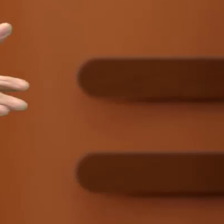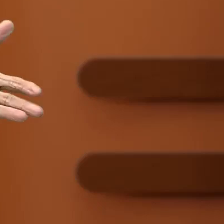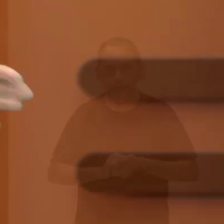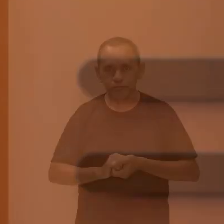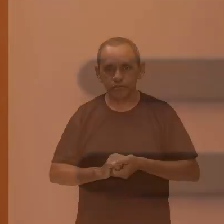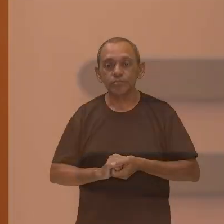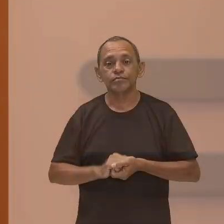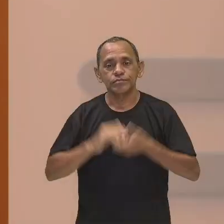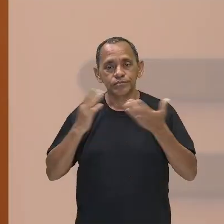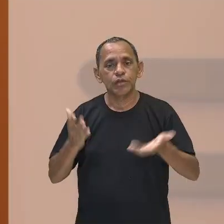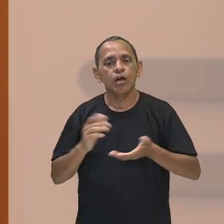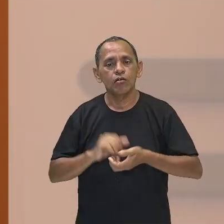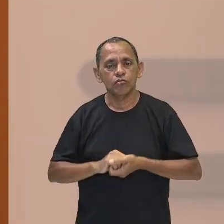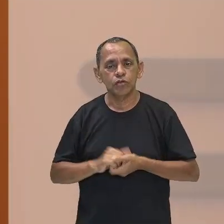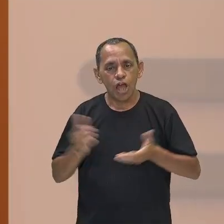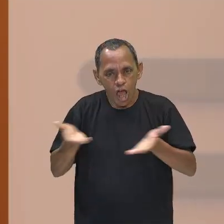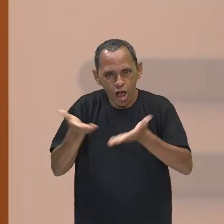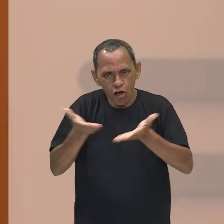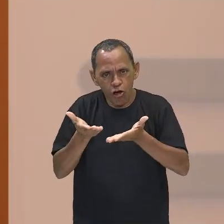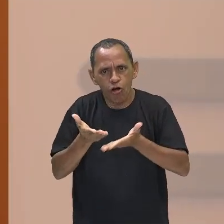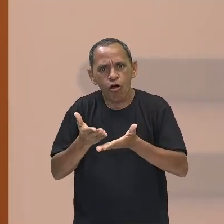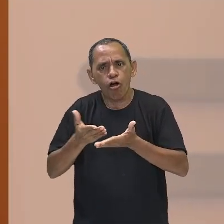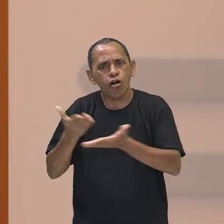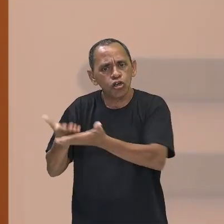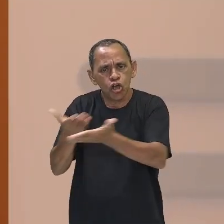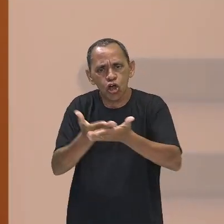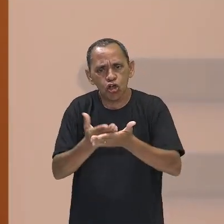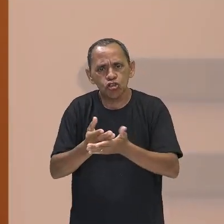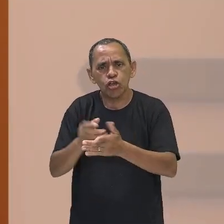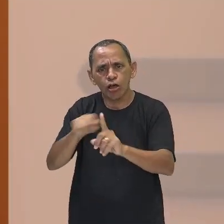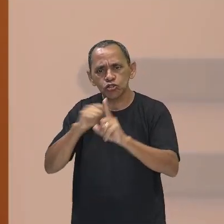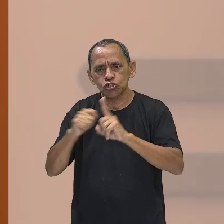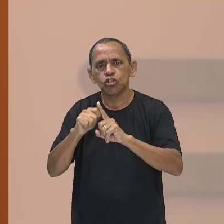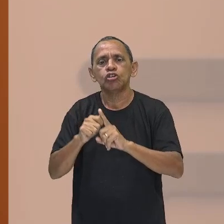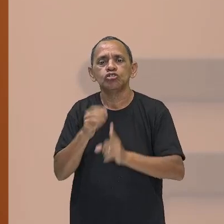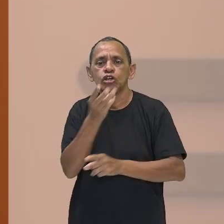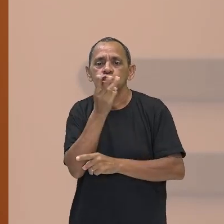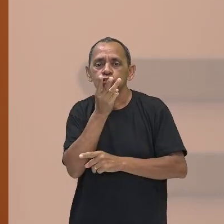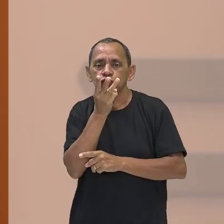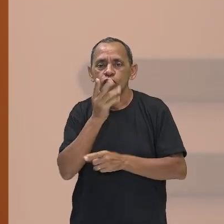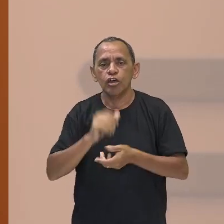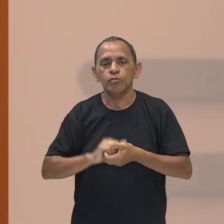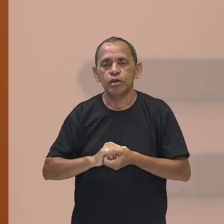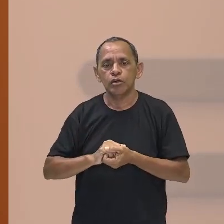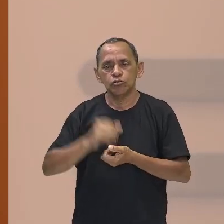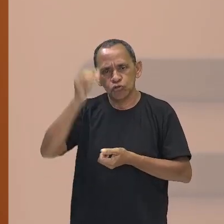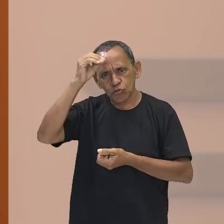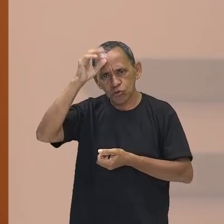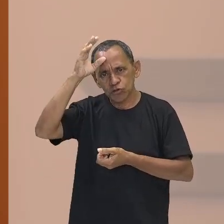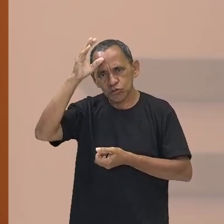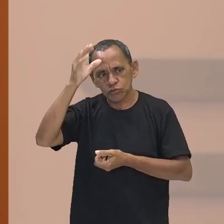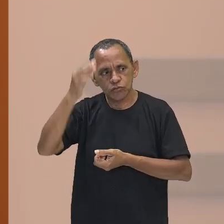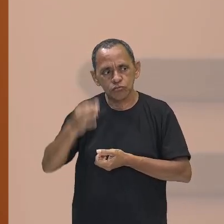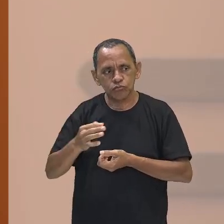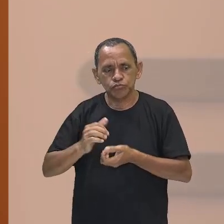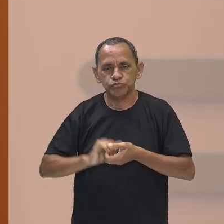Muito bem, a gente vai trabalhar a sociologia de Max Weber, a sociologia compreensiva de Max Weber. vai trazer essa nova